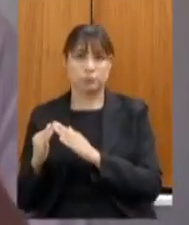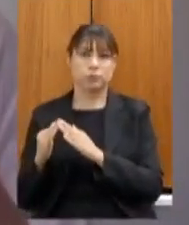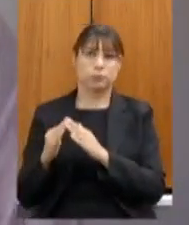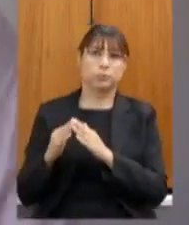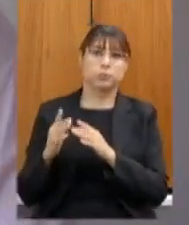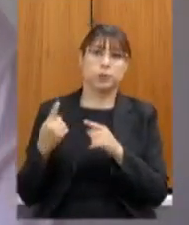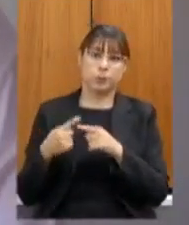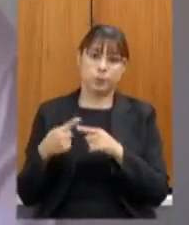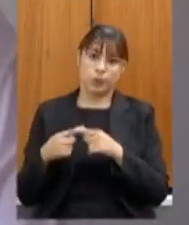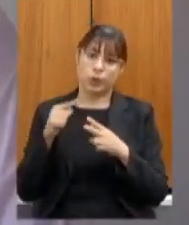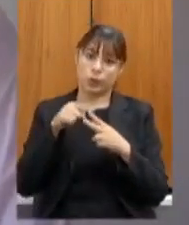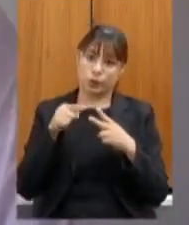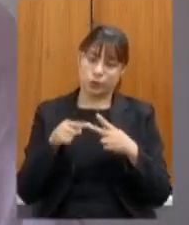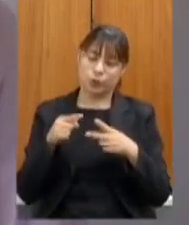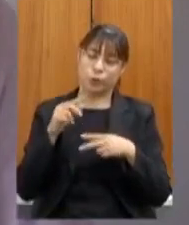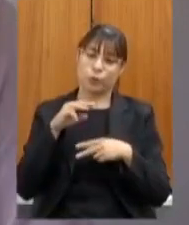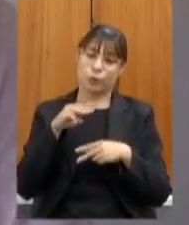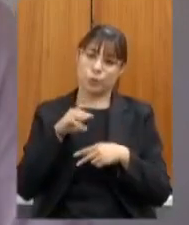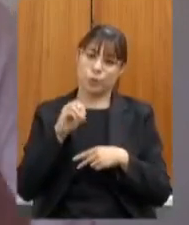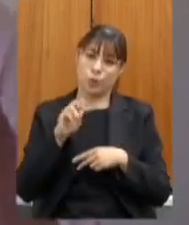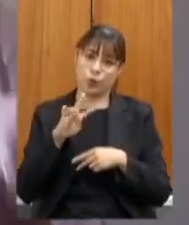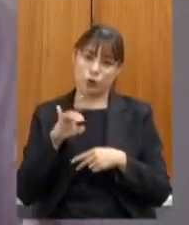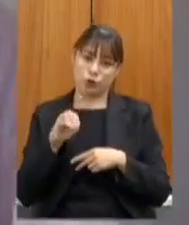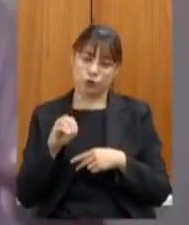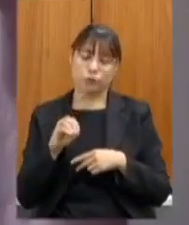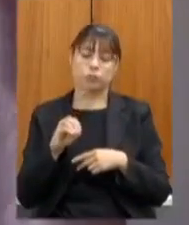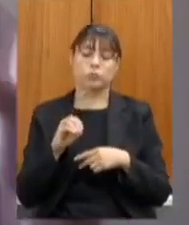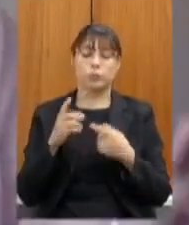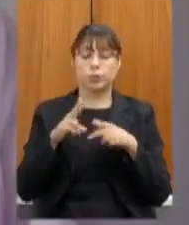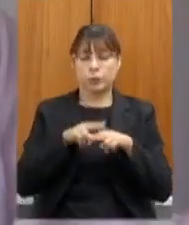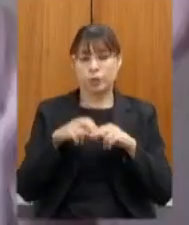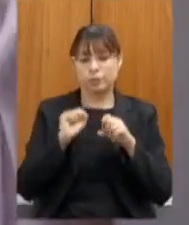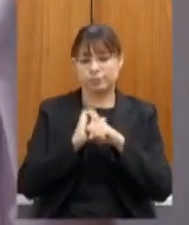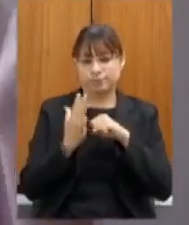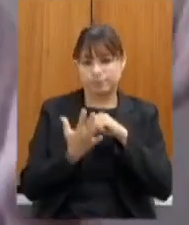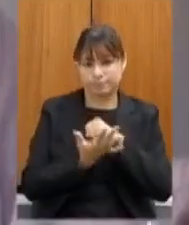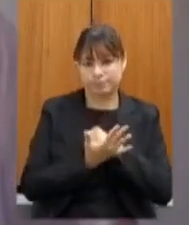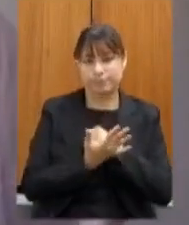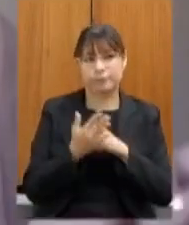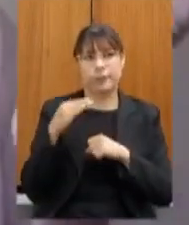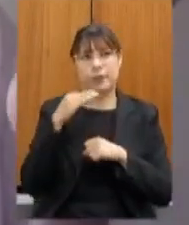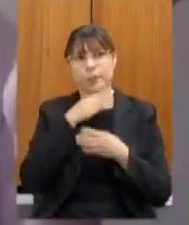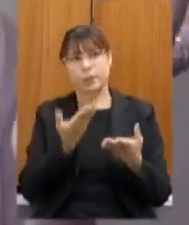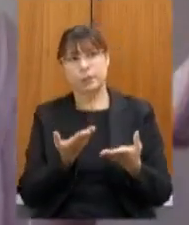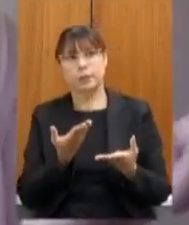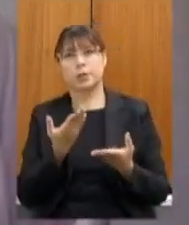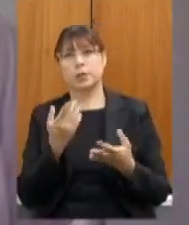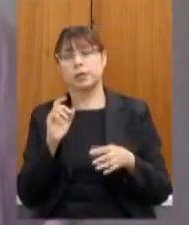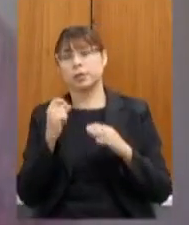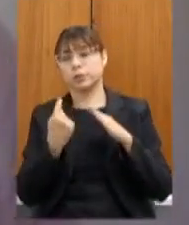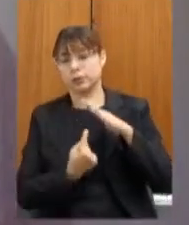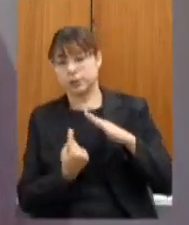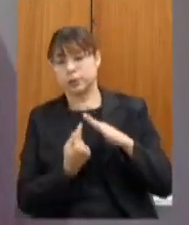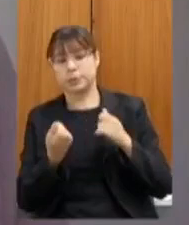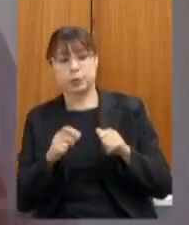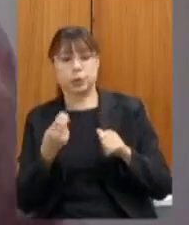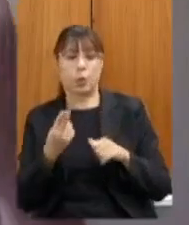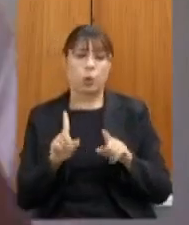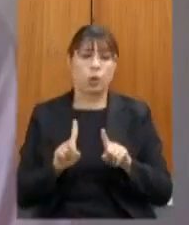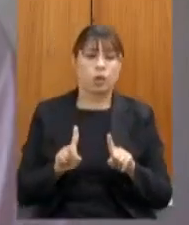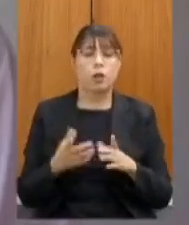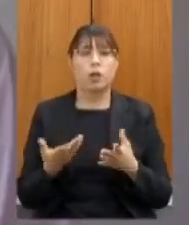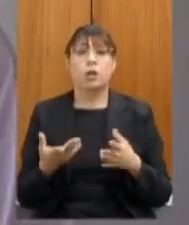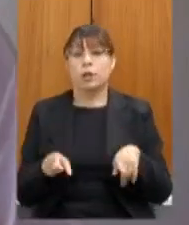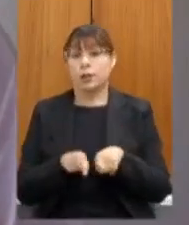motivos pela situação epidemiológica como o senhor falou para dar condições dessa percepção de eventual isolamento se for necessário e